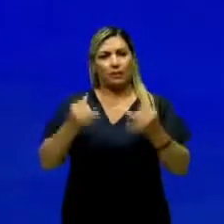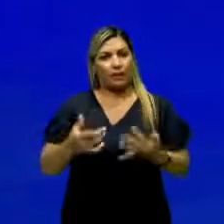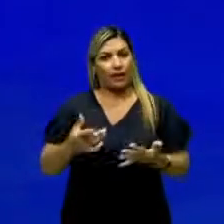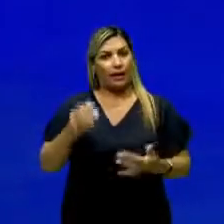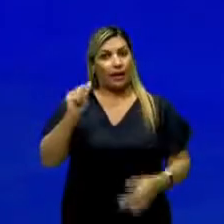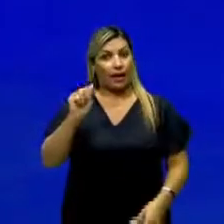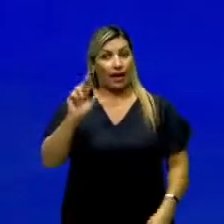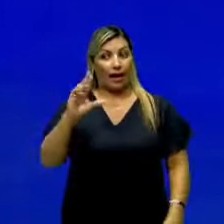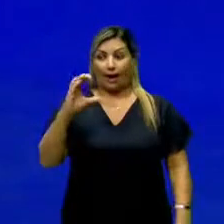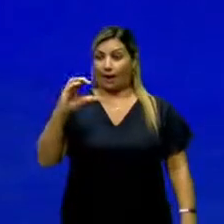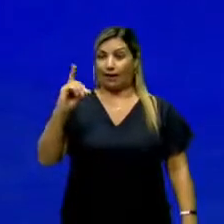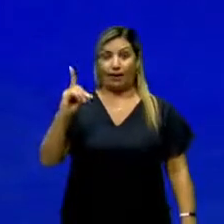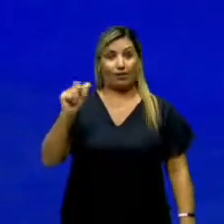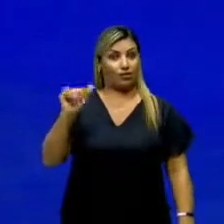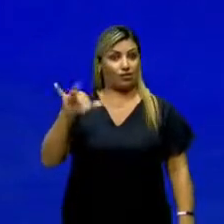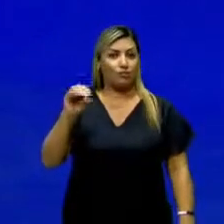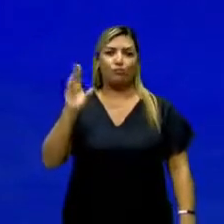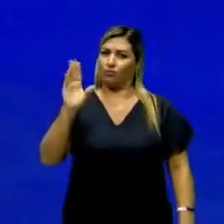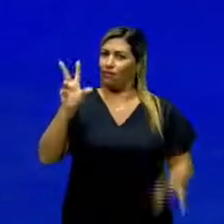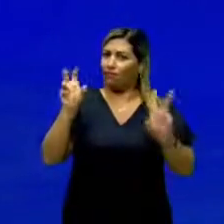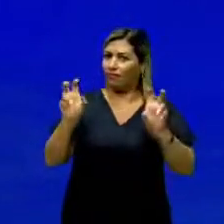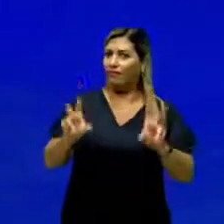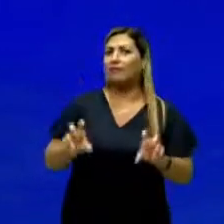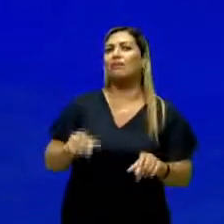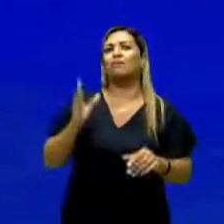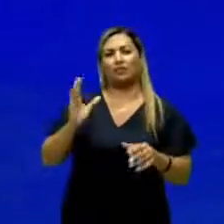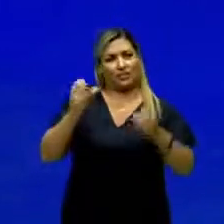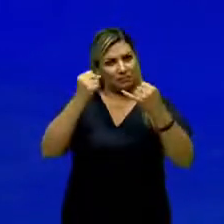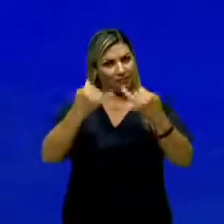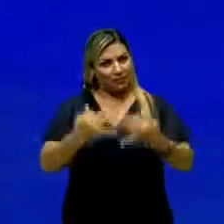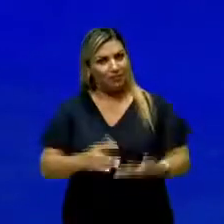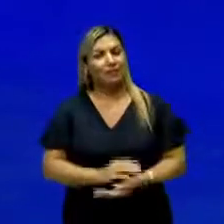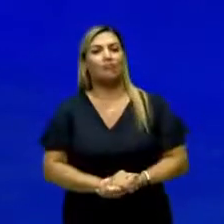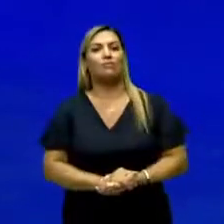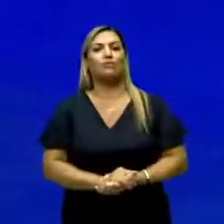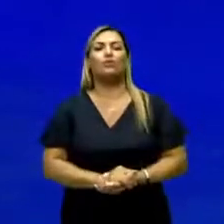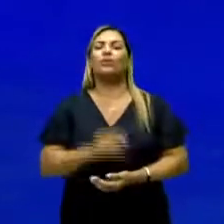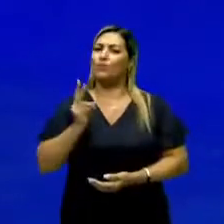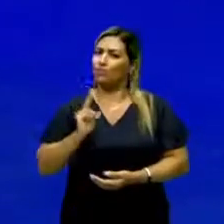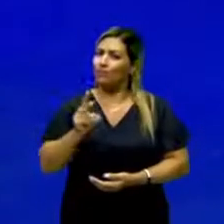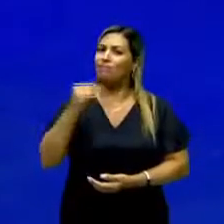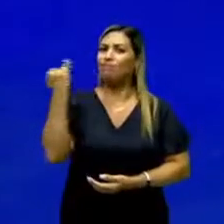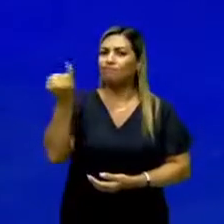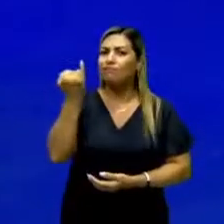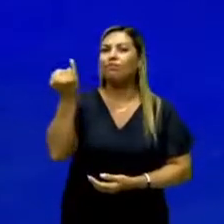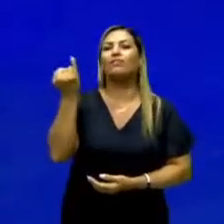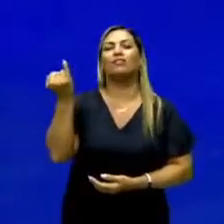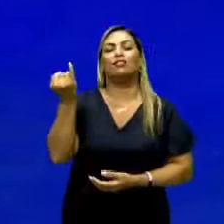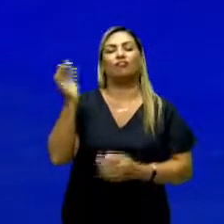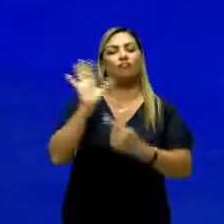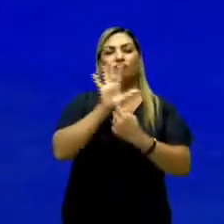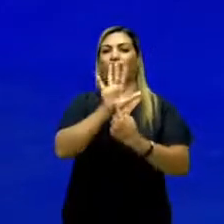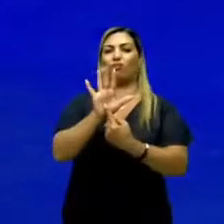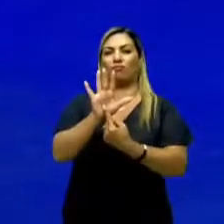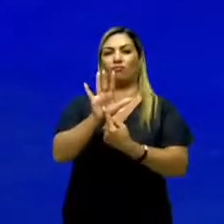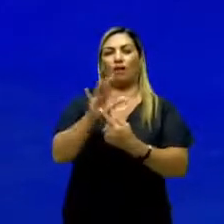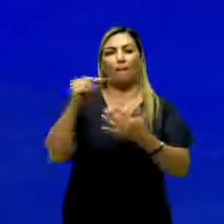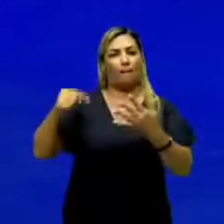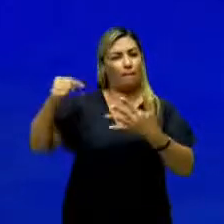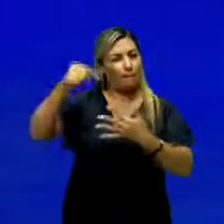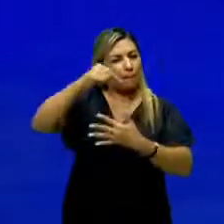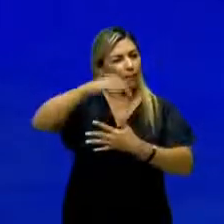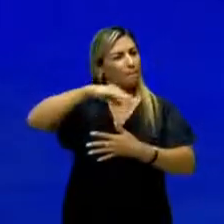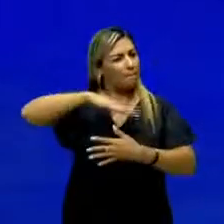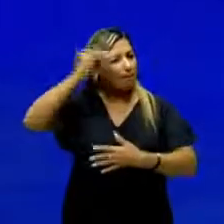arcadismo já vem sendo o nosso tema há algumas aulas, nós já falamos sobre isso, mas é sempre importante destacar aqueles pontos que